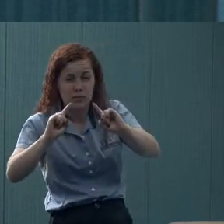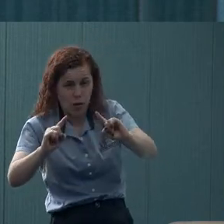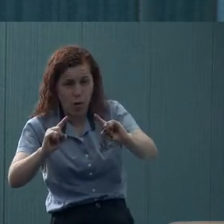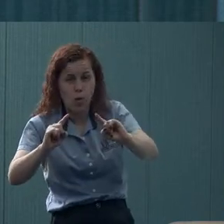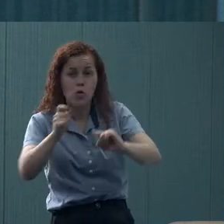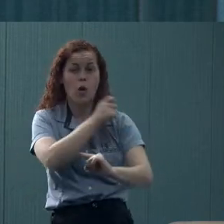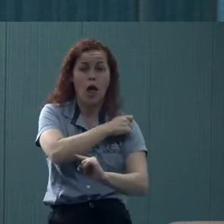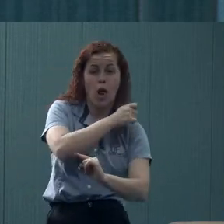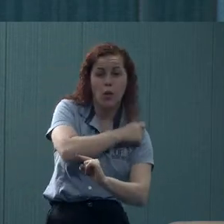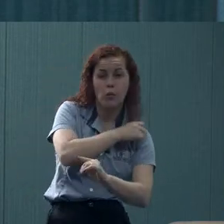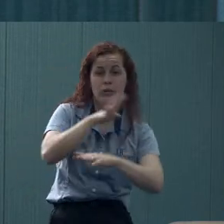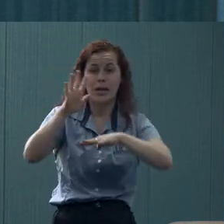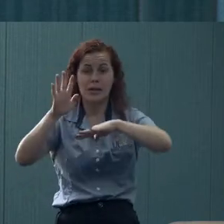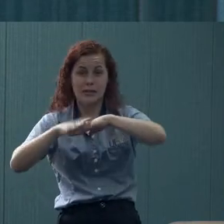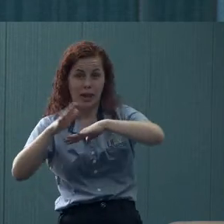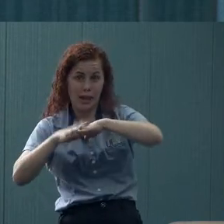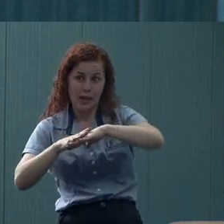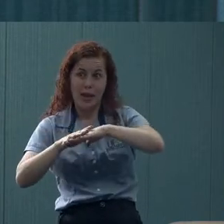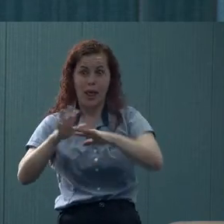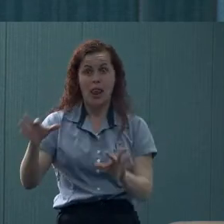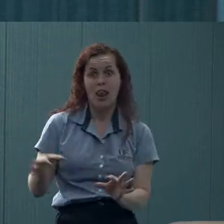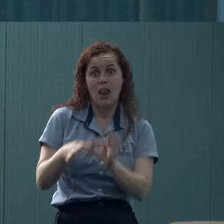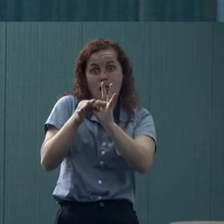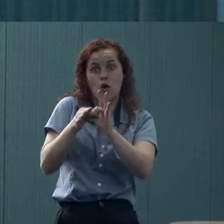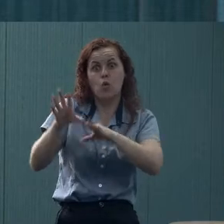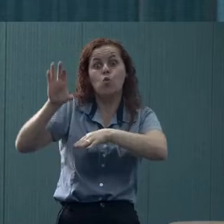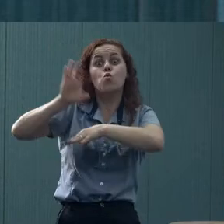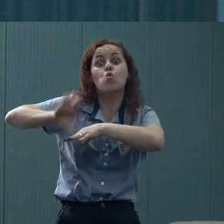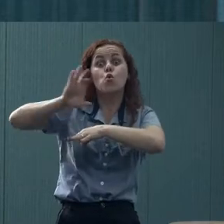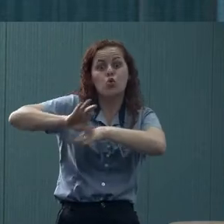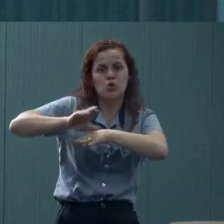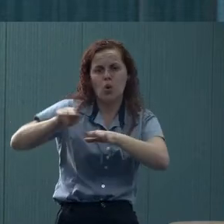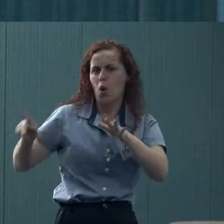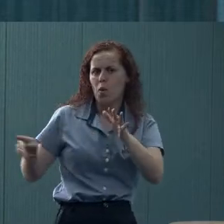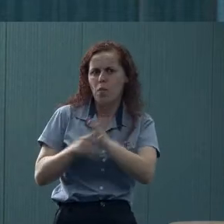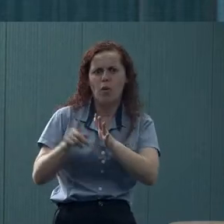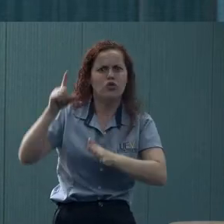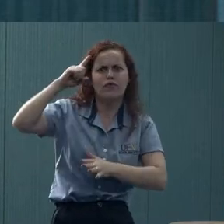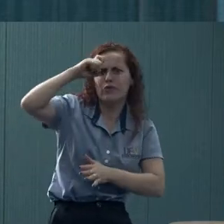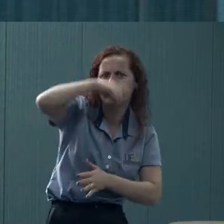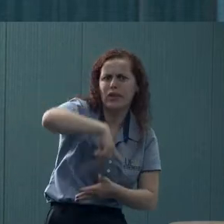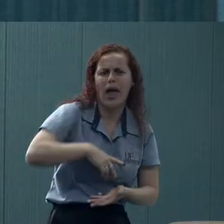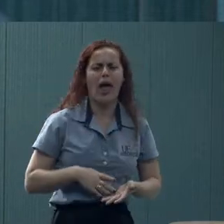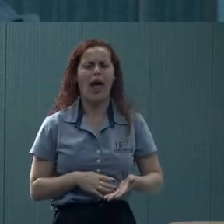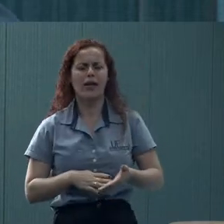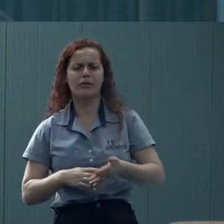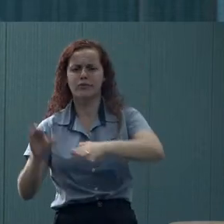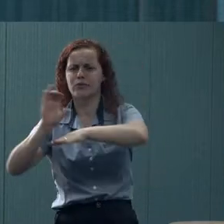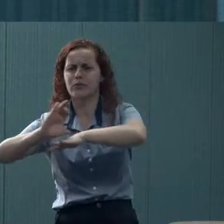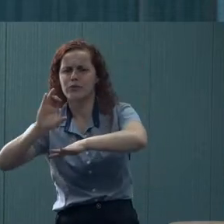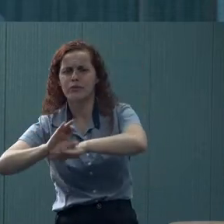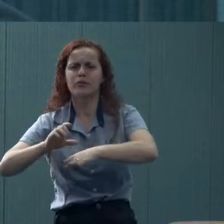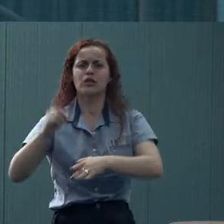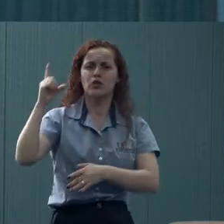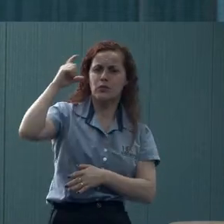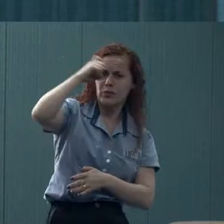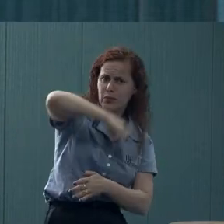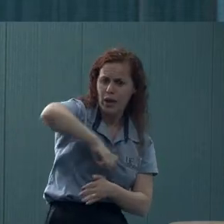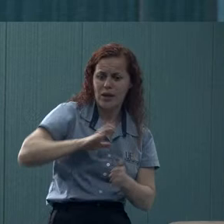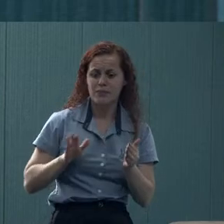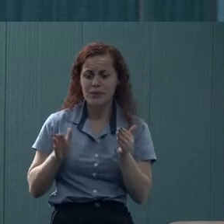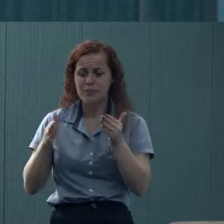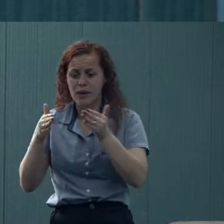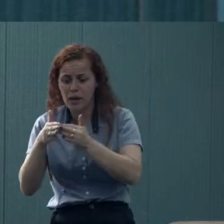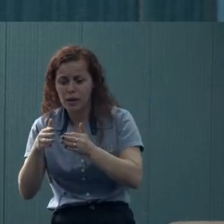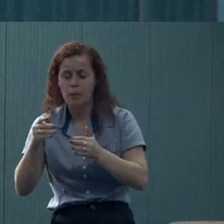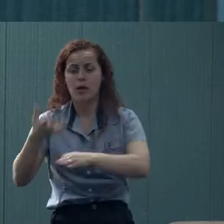exatas têm a ver com o curso. Têm a ver com as questões do curso, com dificuldades com relação ao curso, com dificuldades especificamente